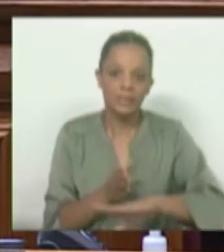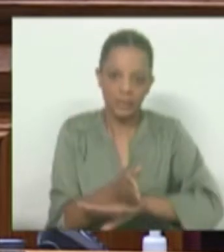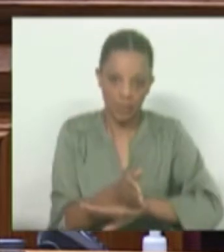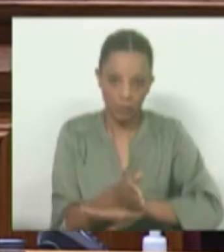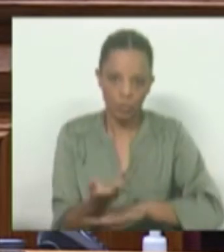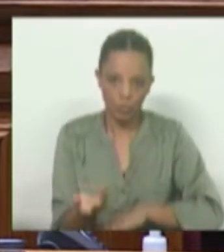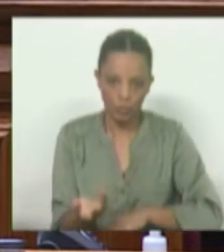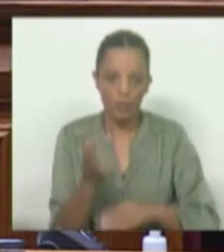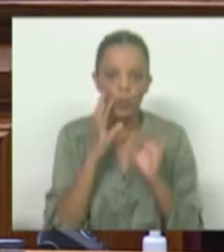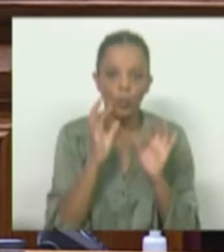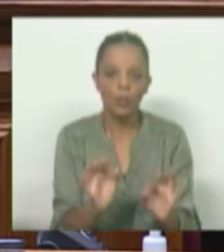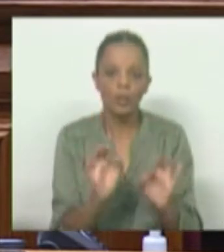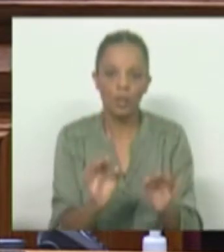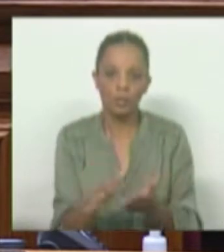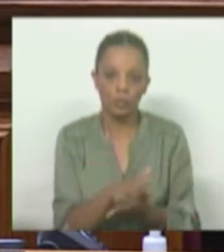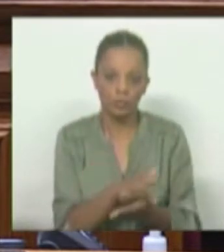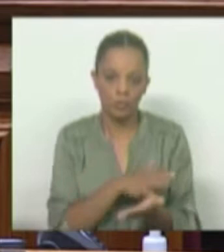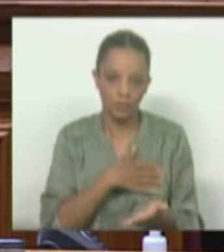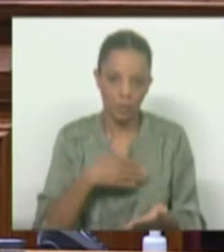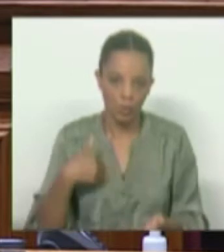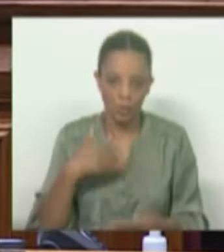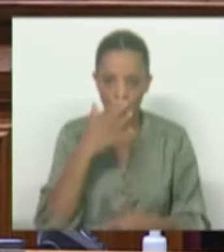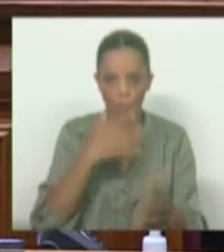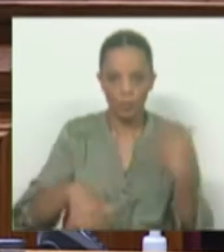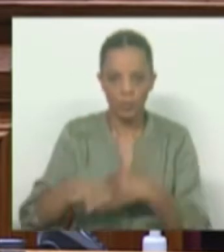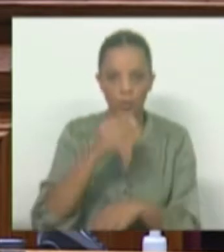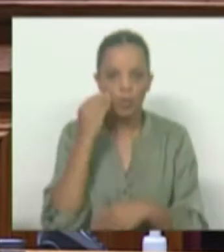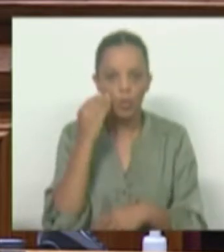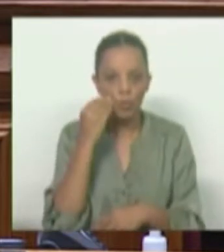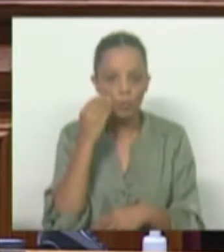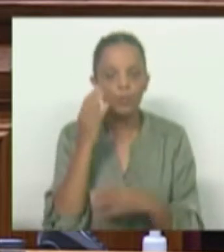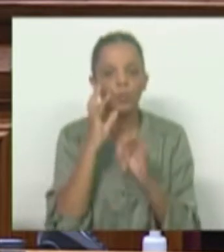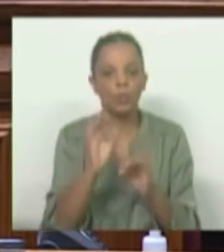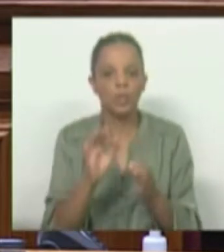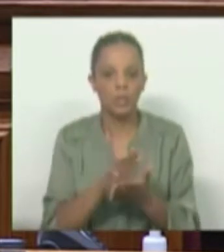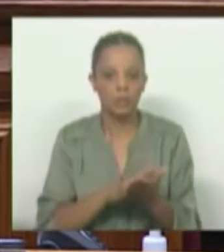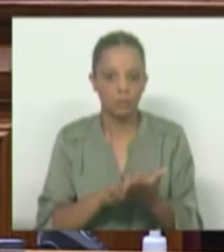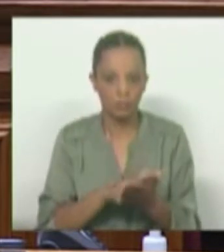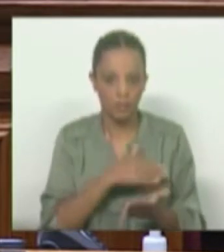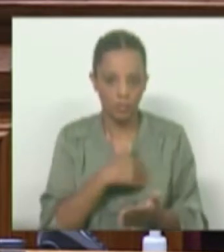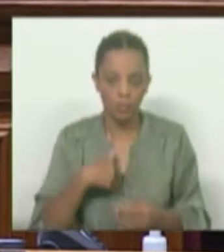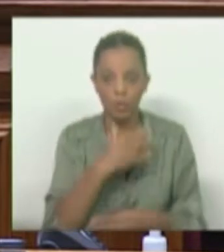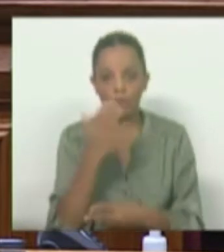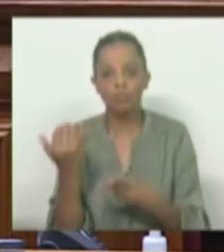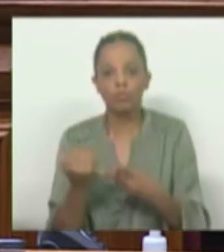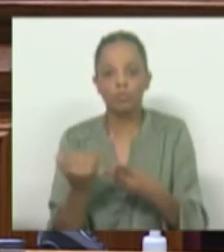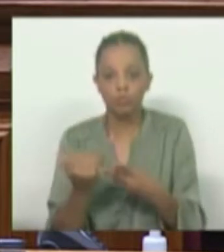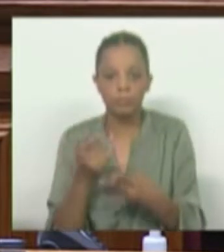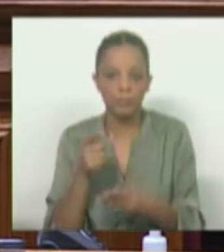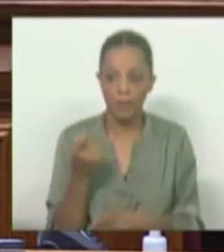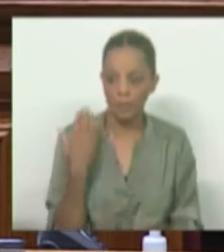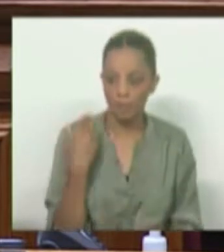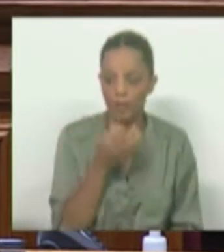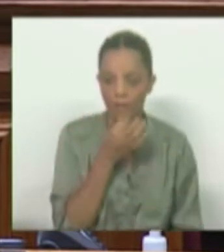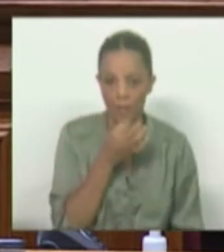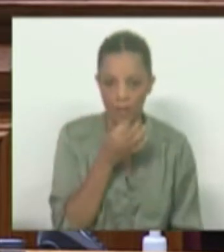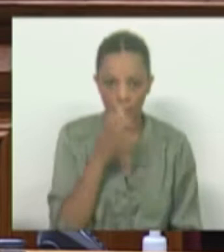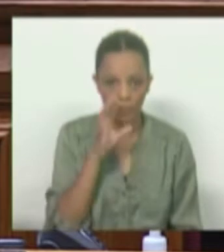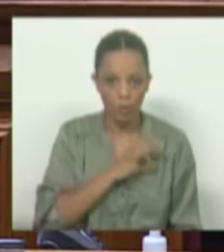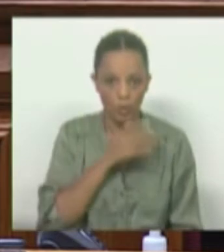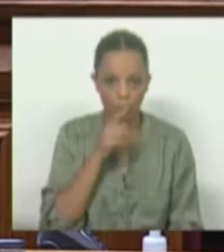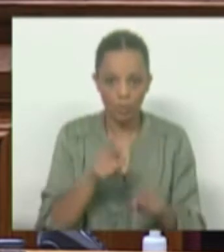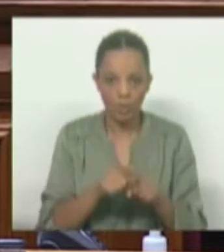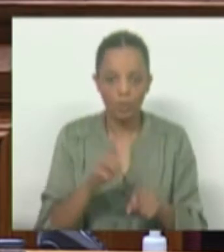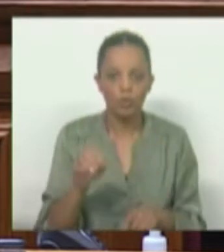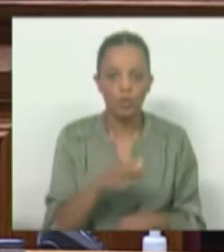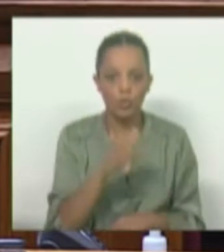estes cuidados de saúde das populações através dos cuidados de primários. O segundo aprende-se com aquilo que ainda há pouco falei ao Sr. Deputado João